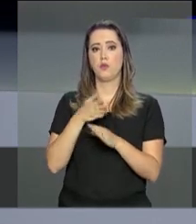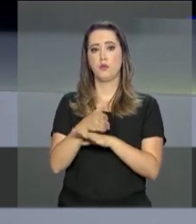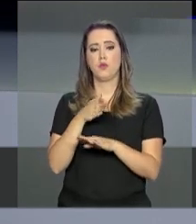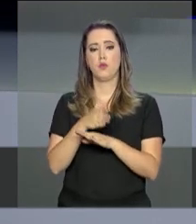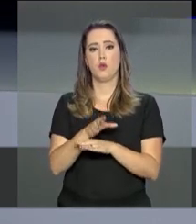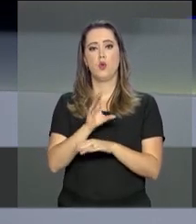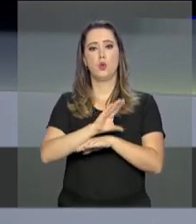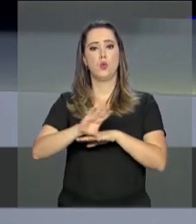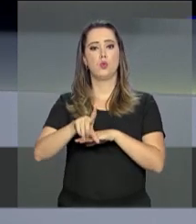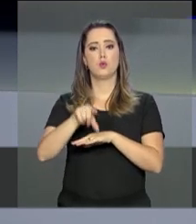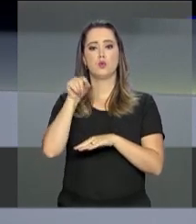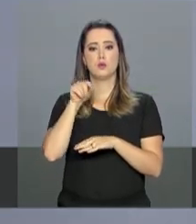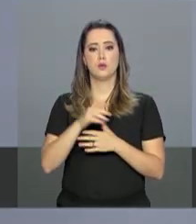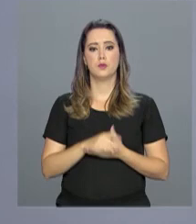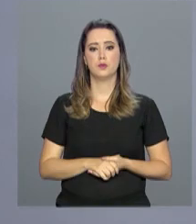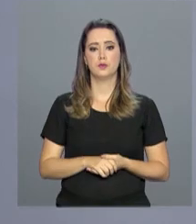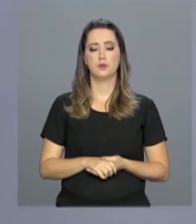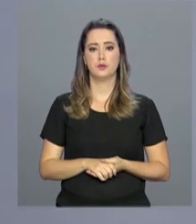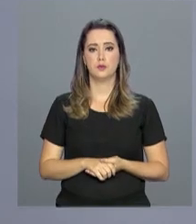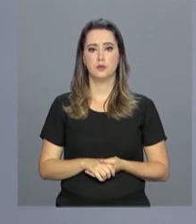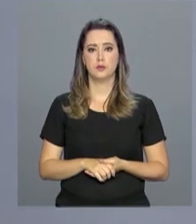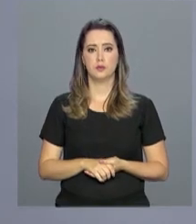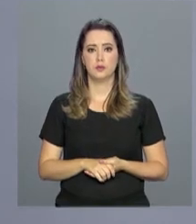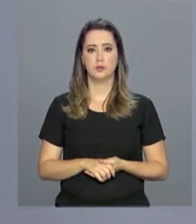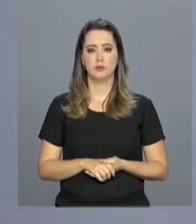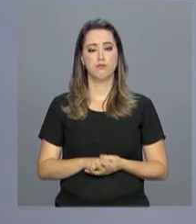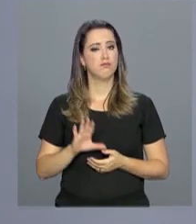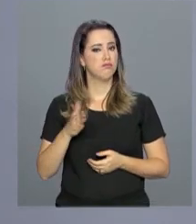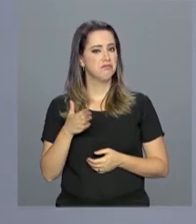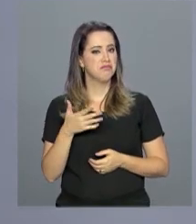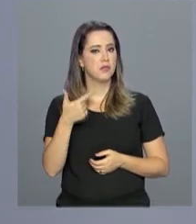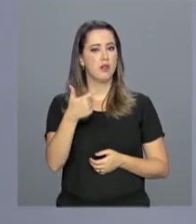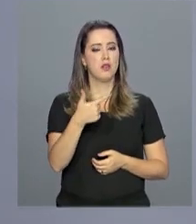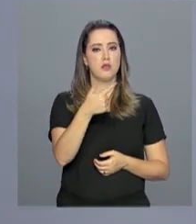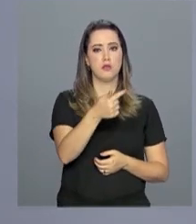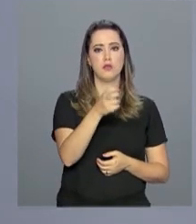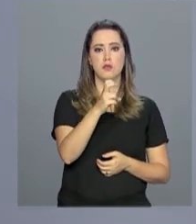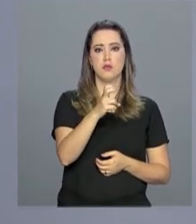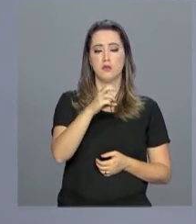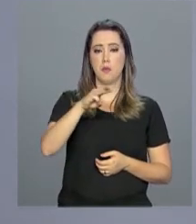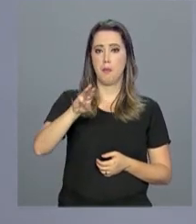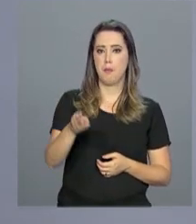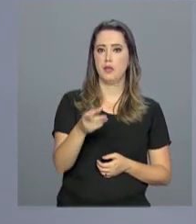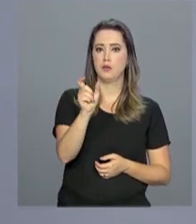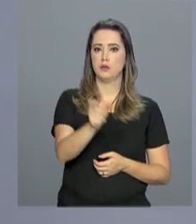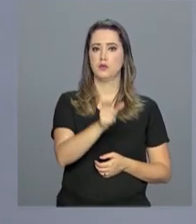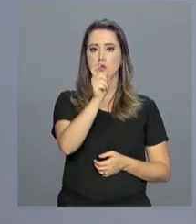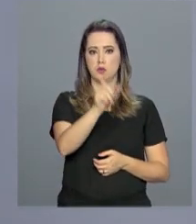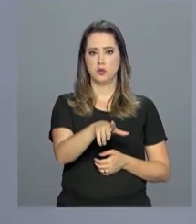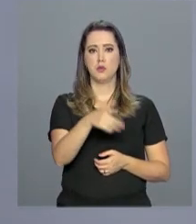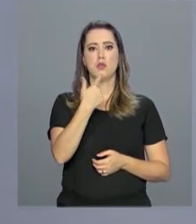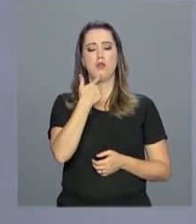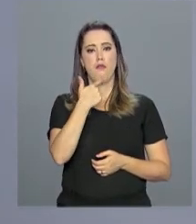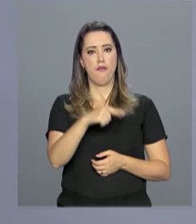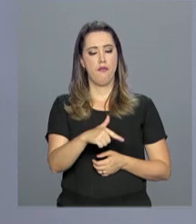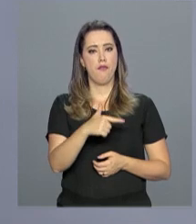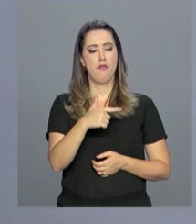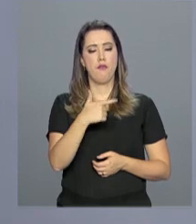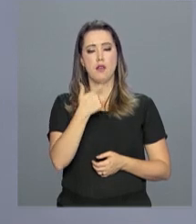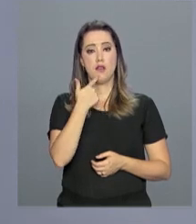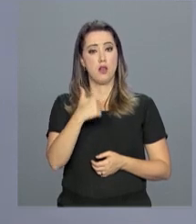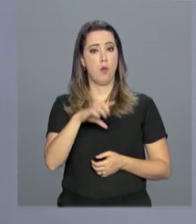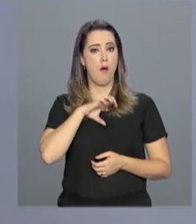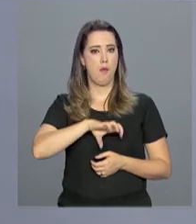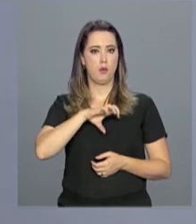inscrição no curso desejado. Cerca de 275 milhões de pessoas falam a língua portuguesa